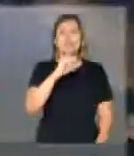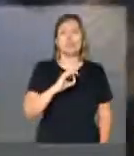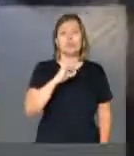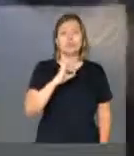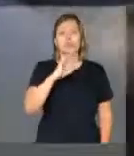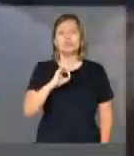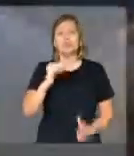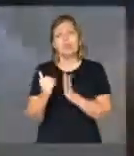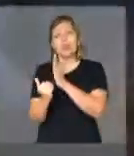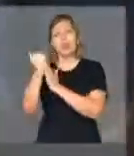para os produtores. Obrigado. Obrigado.